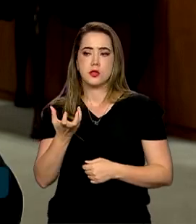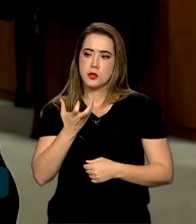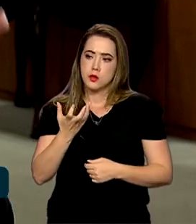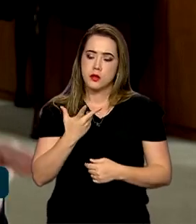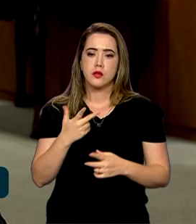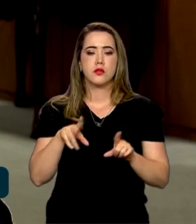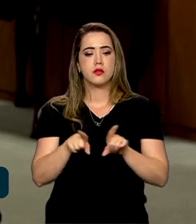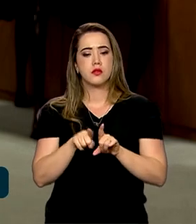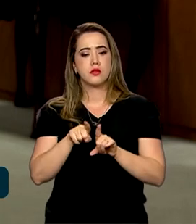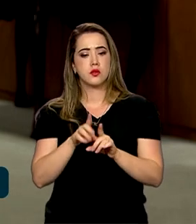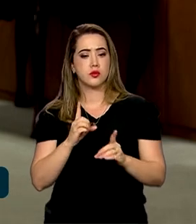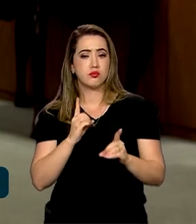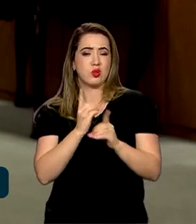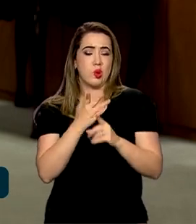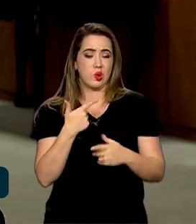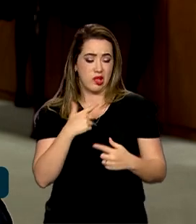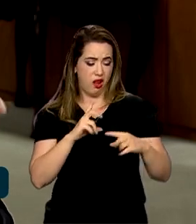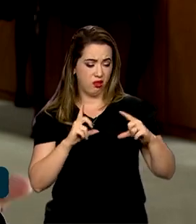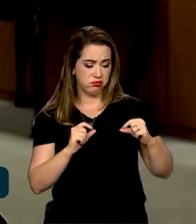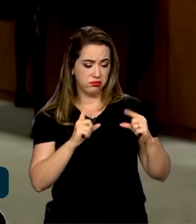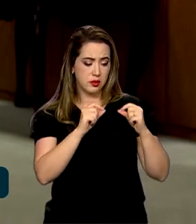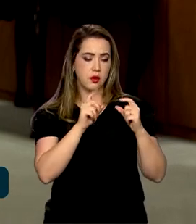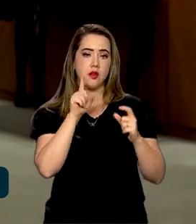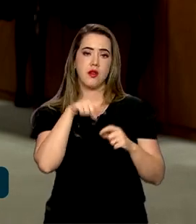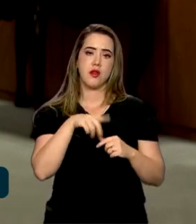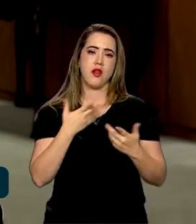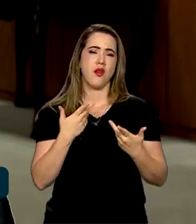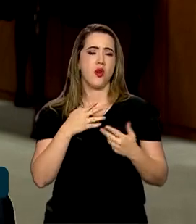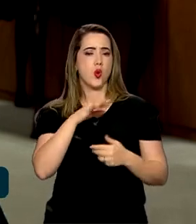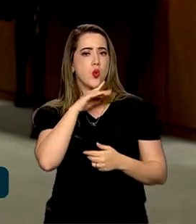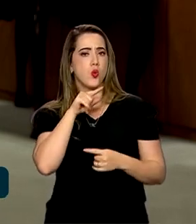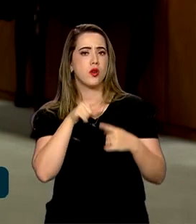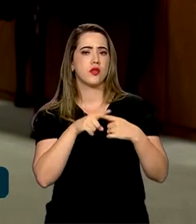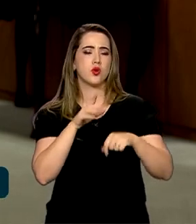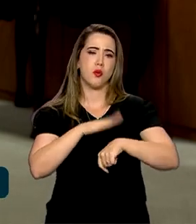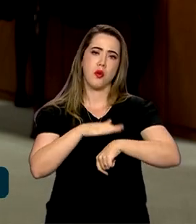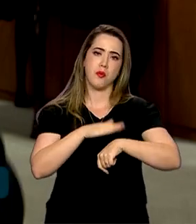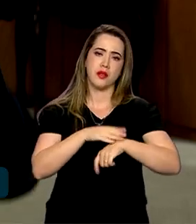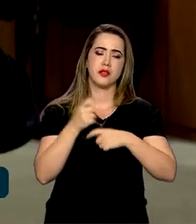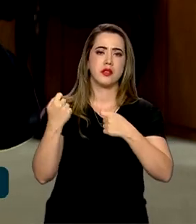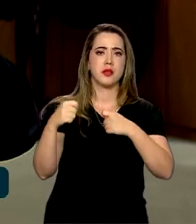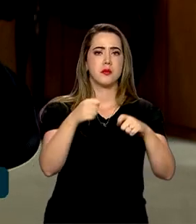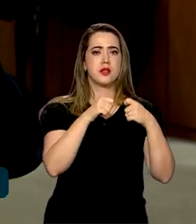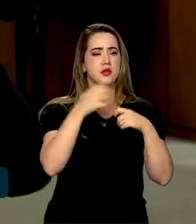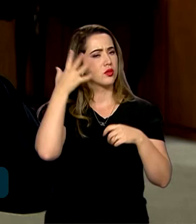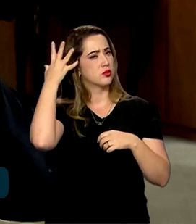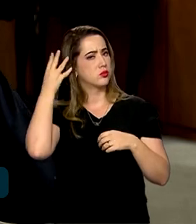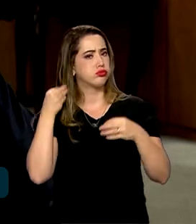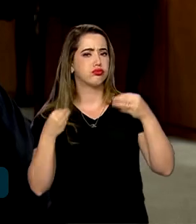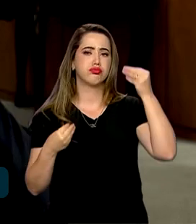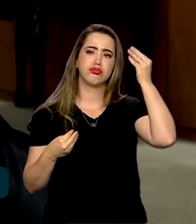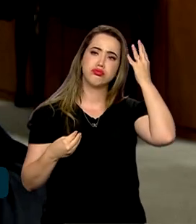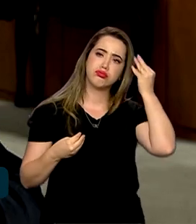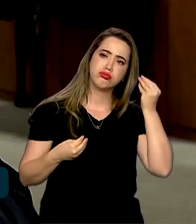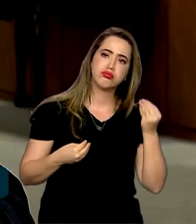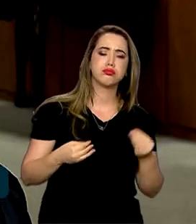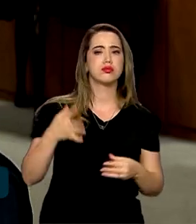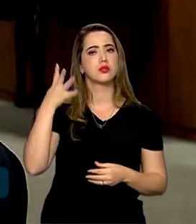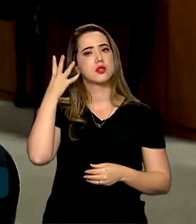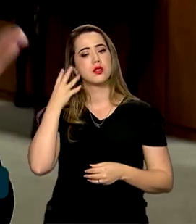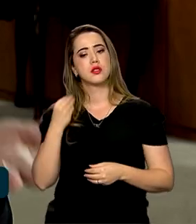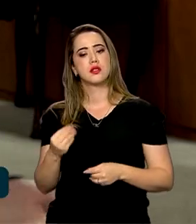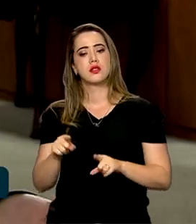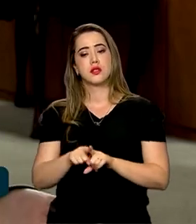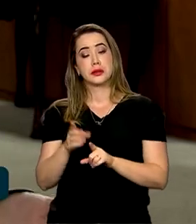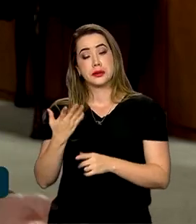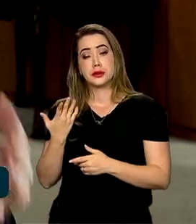com a descoberta do tumor foi muito abalada quando tive que enfrentar a queda diária dos tufos vermelhos